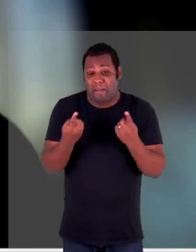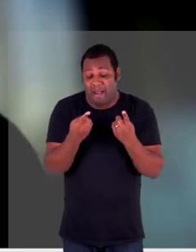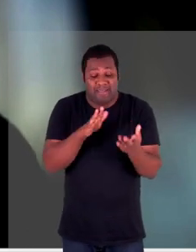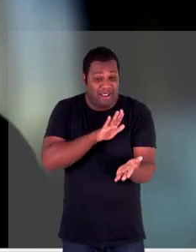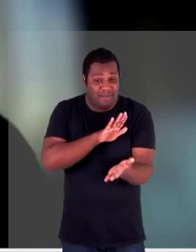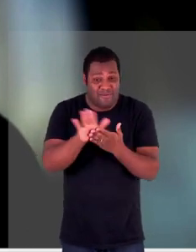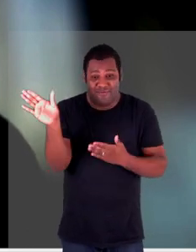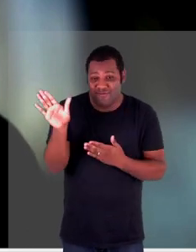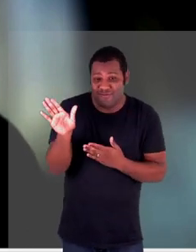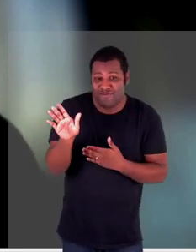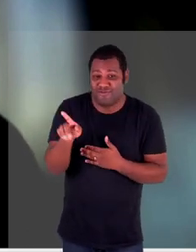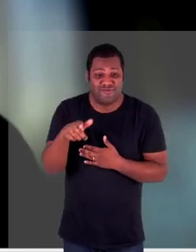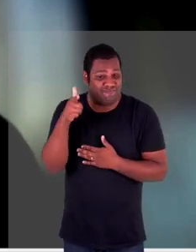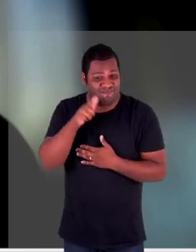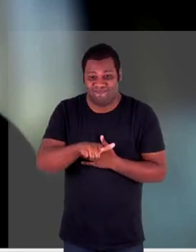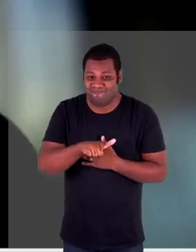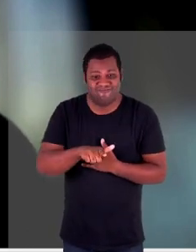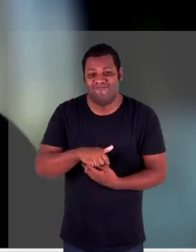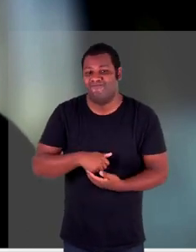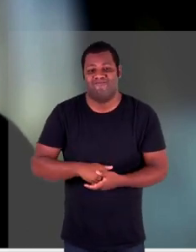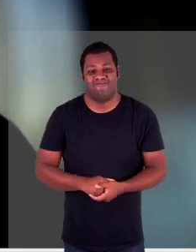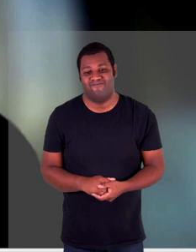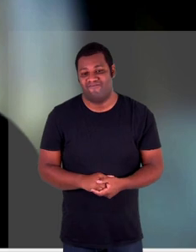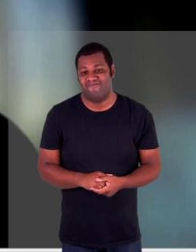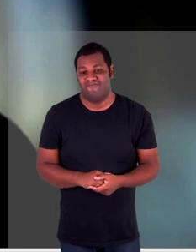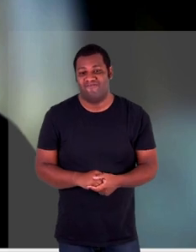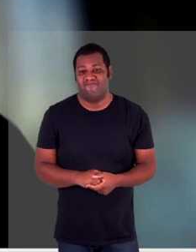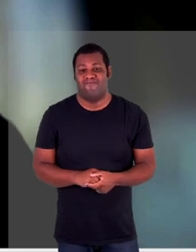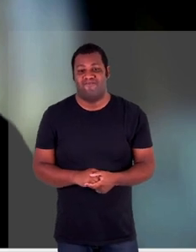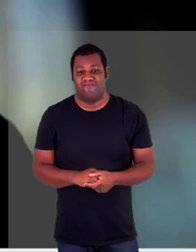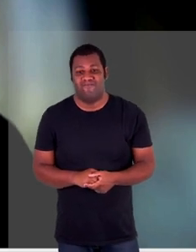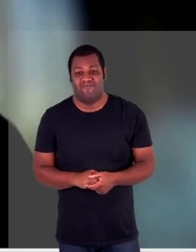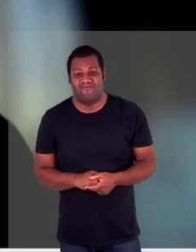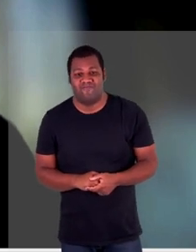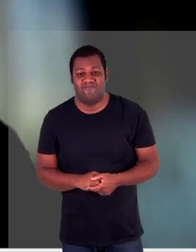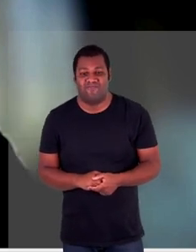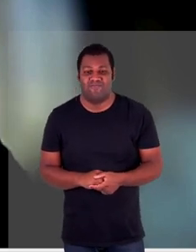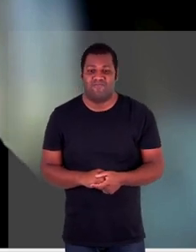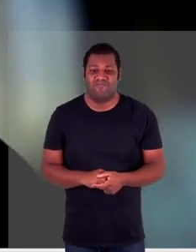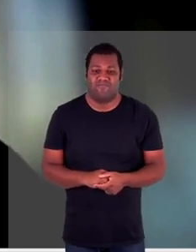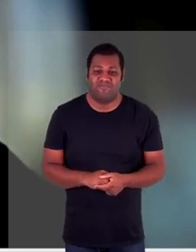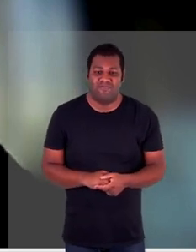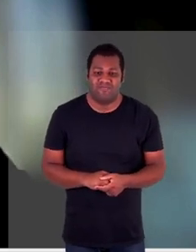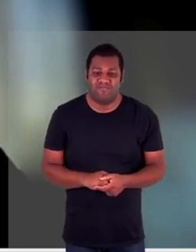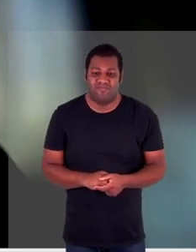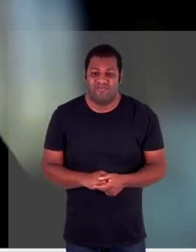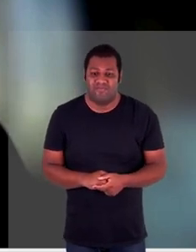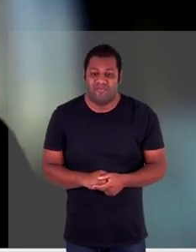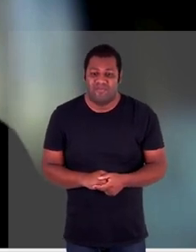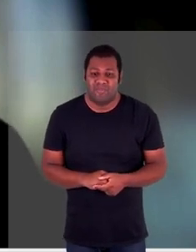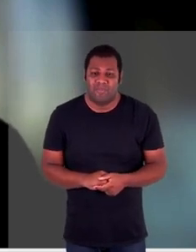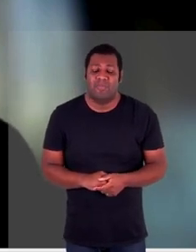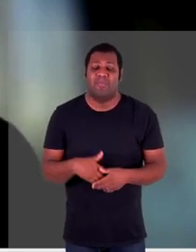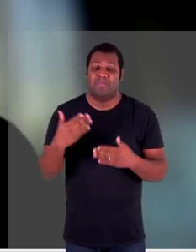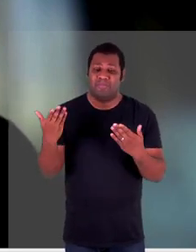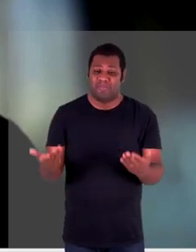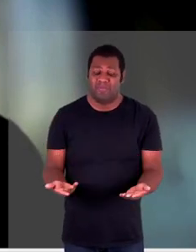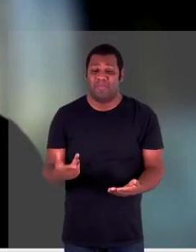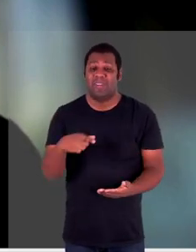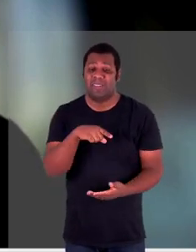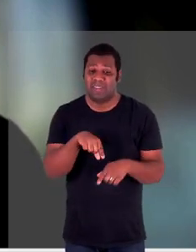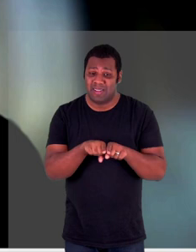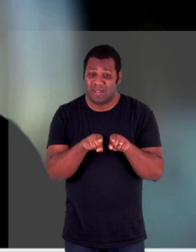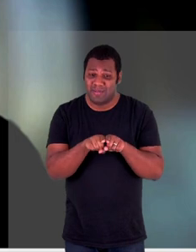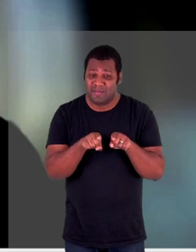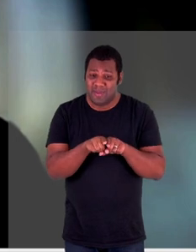ou uma autorização das autoridades ali da Polônia Eslováquia Romênia Hungria em Moldova ali a gente teve um outro